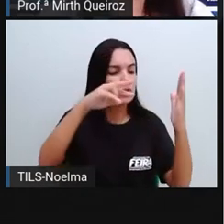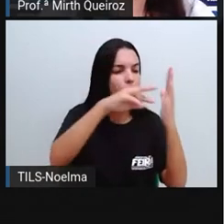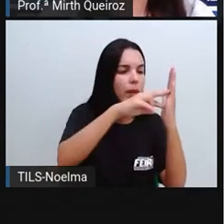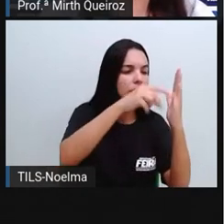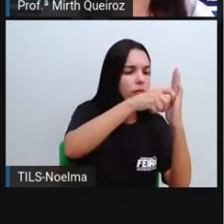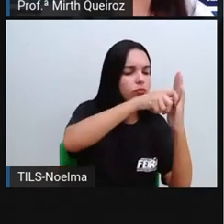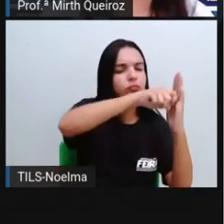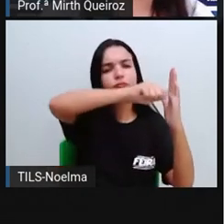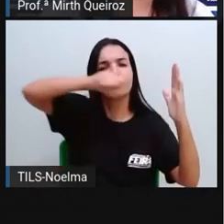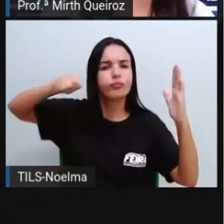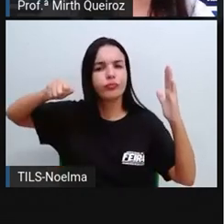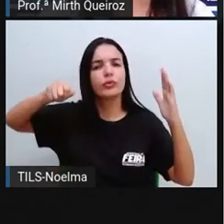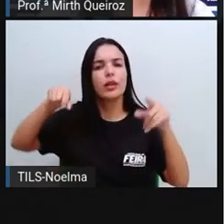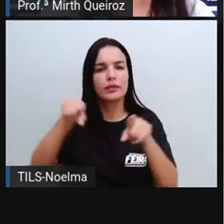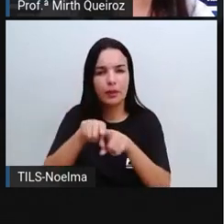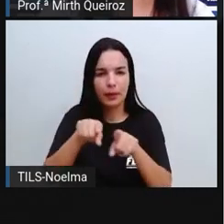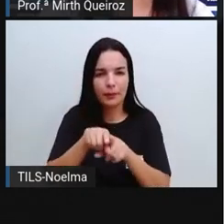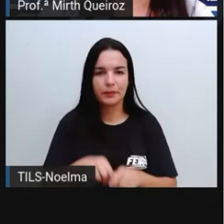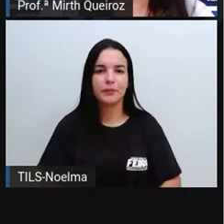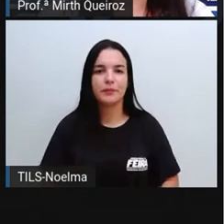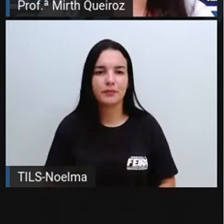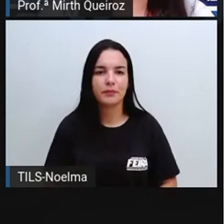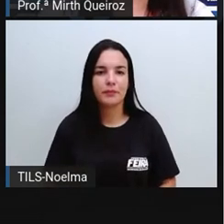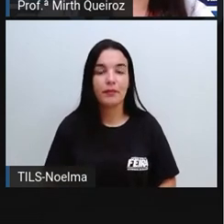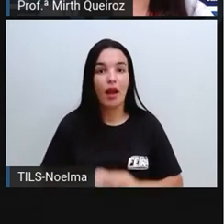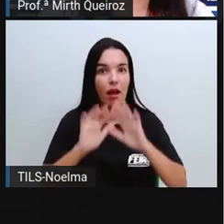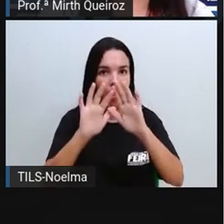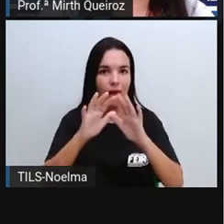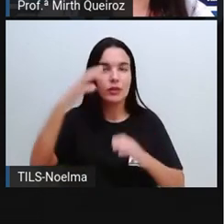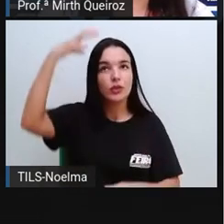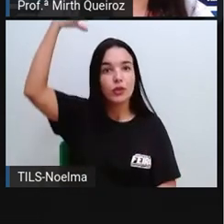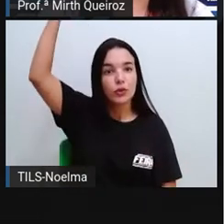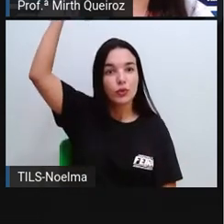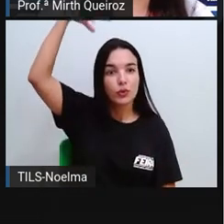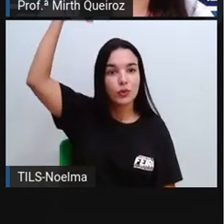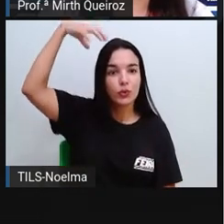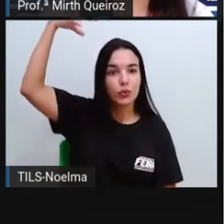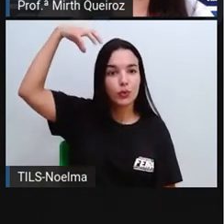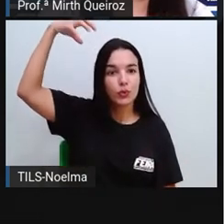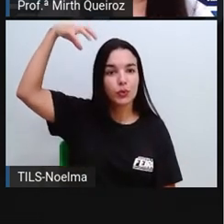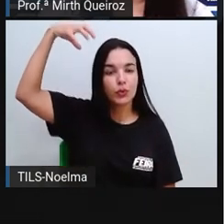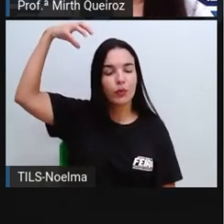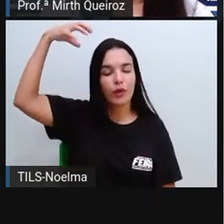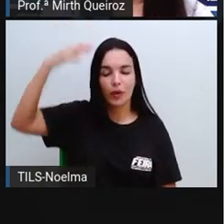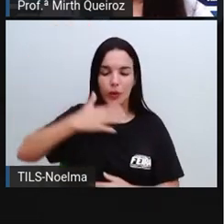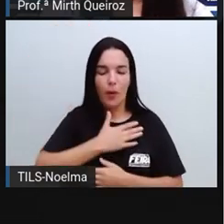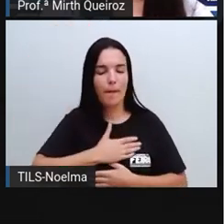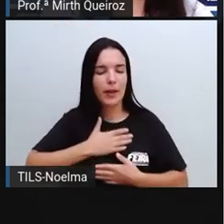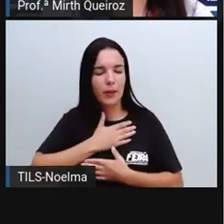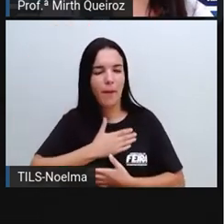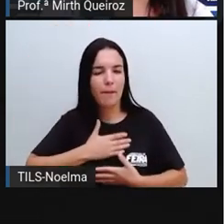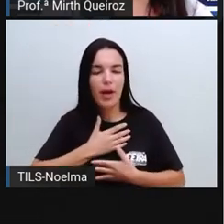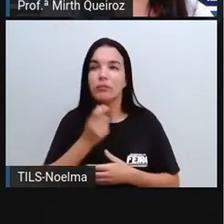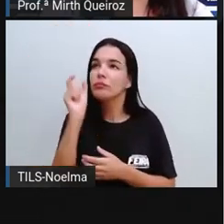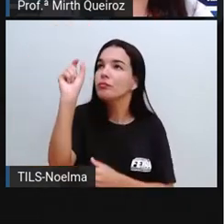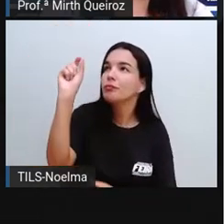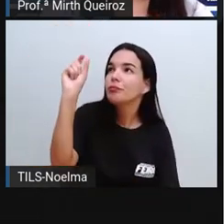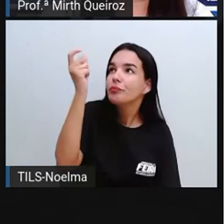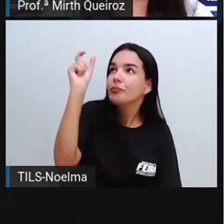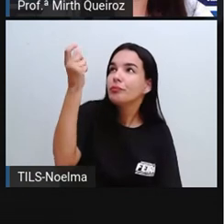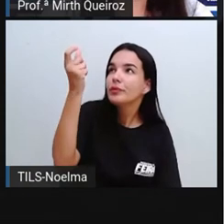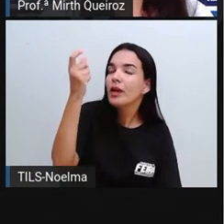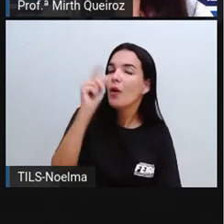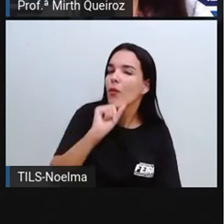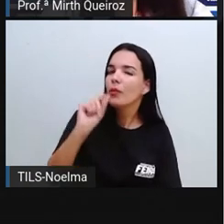da tomada também. Mantenha o chuveiro na indicação verão, pois em